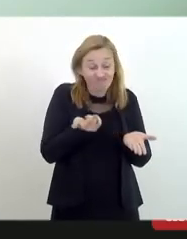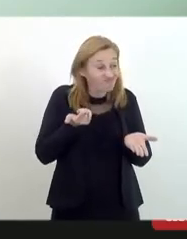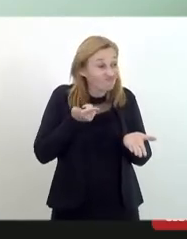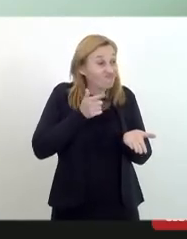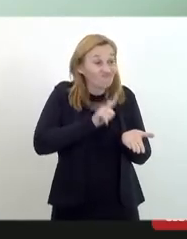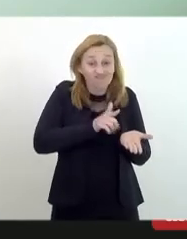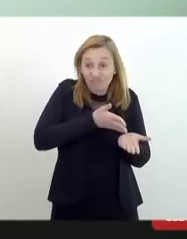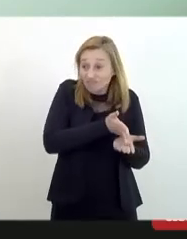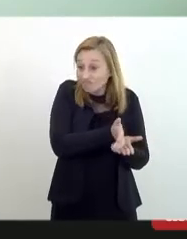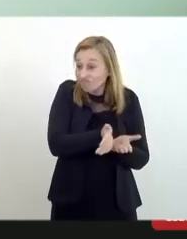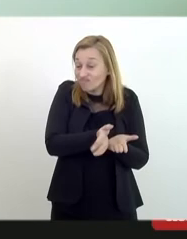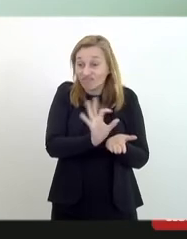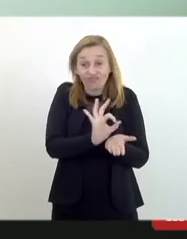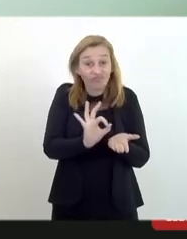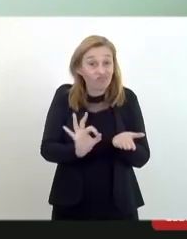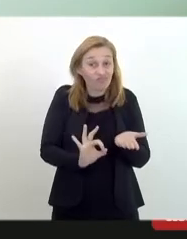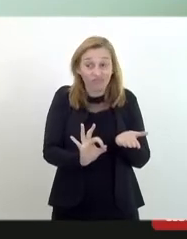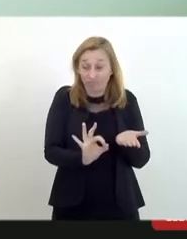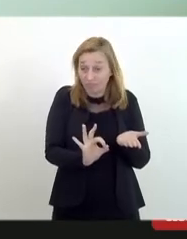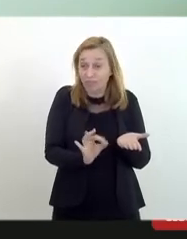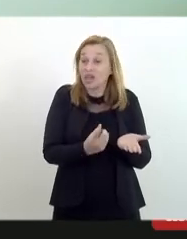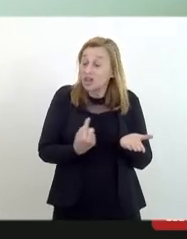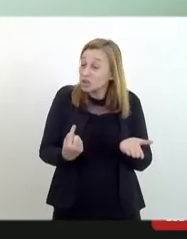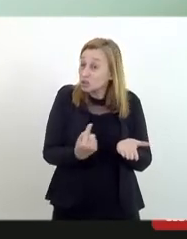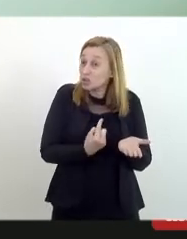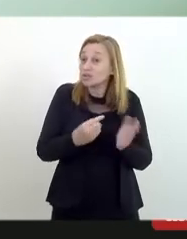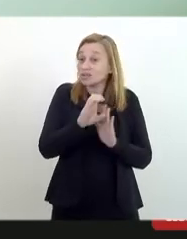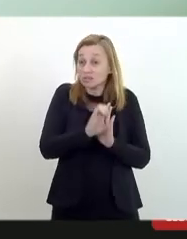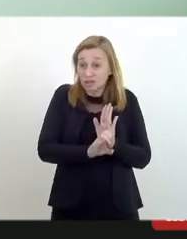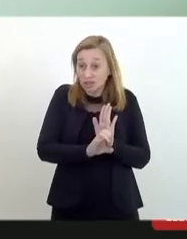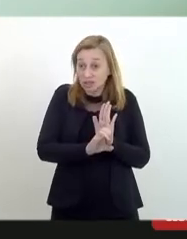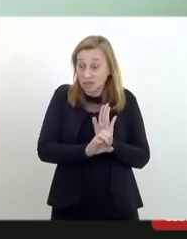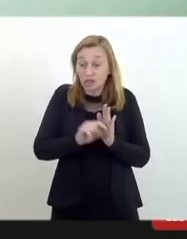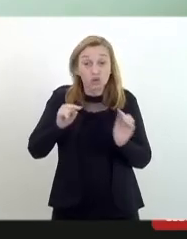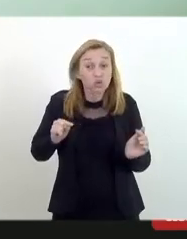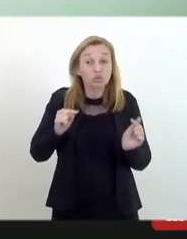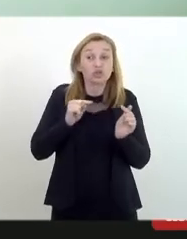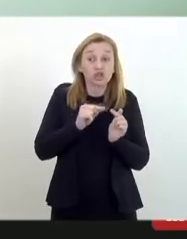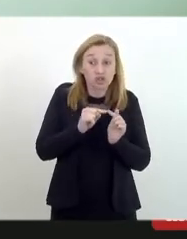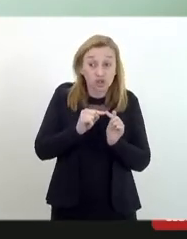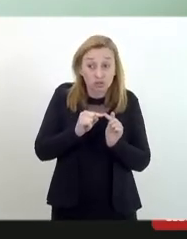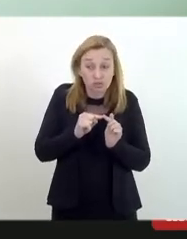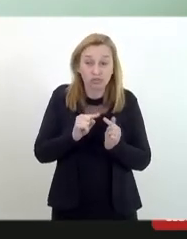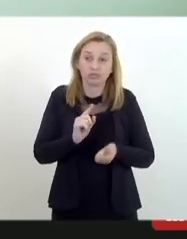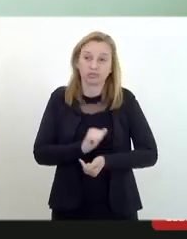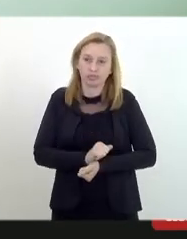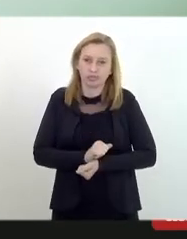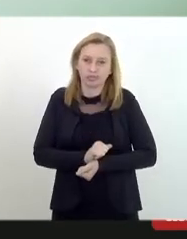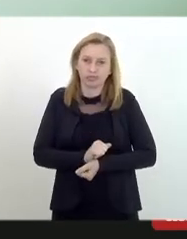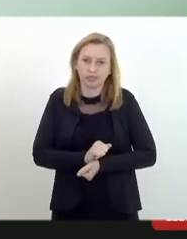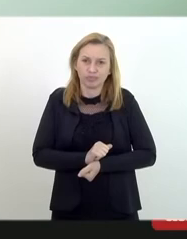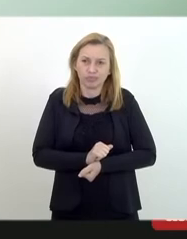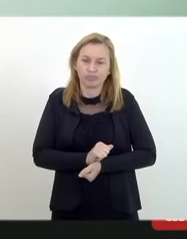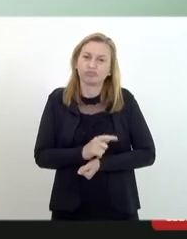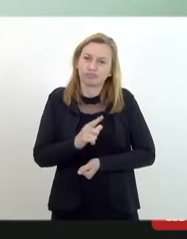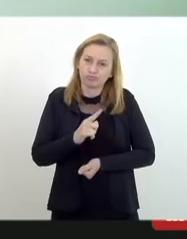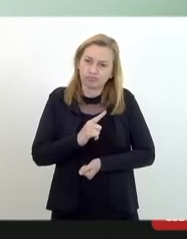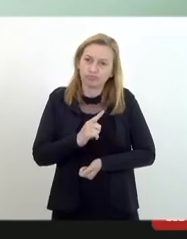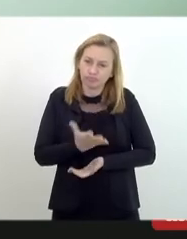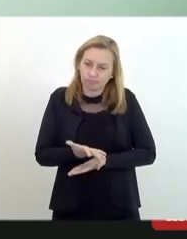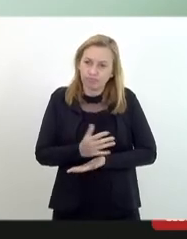direcionar as nossas emendas para os objetivos que entendemos